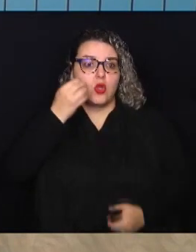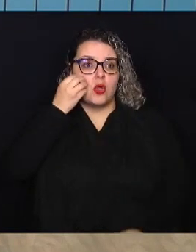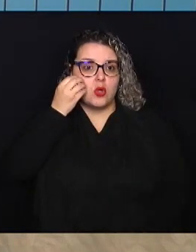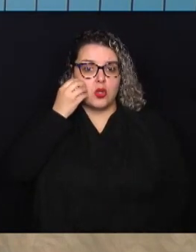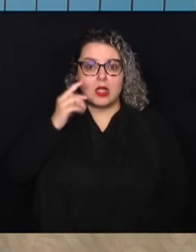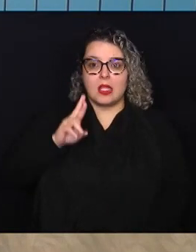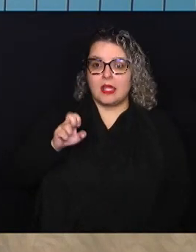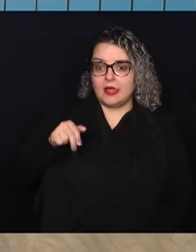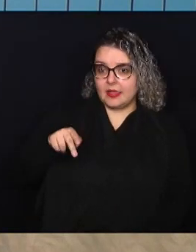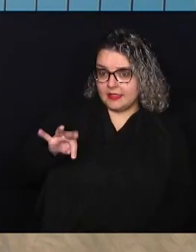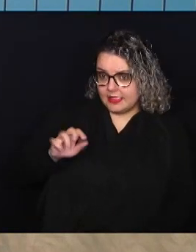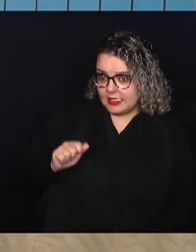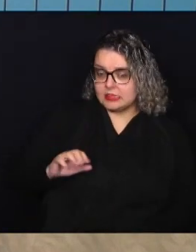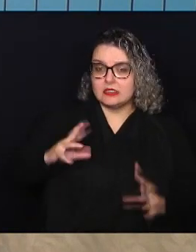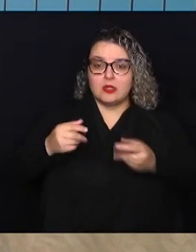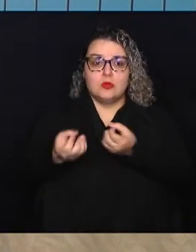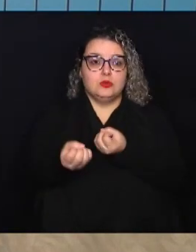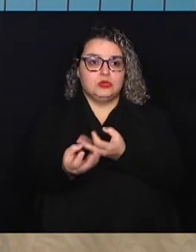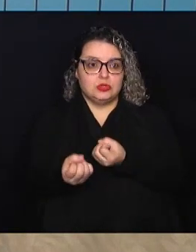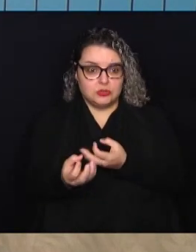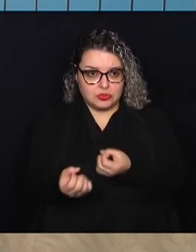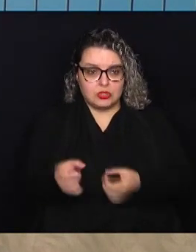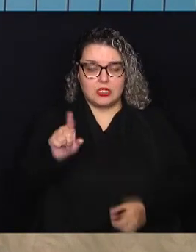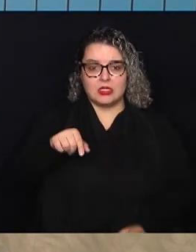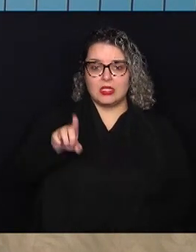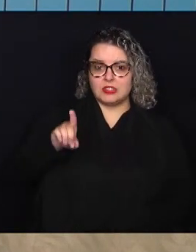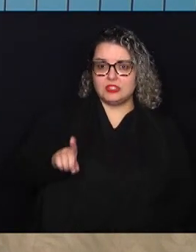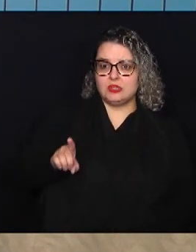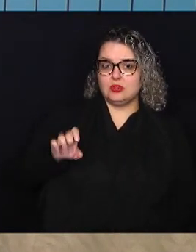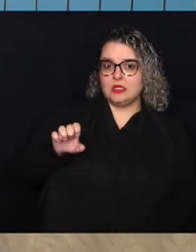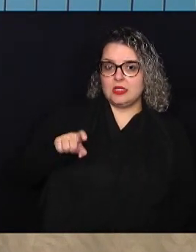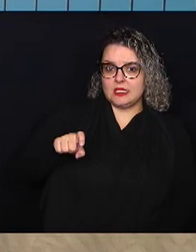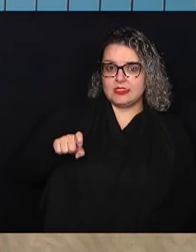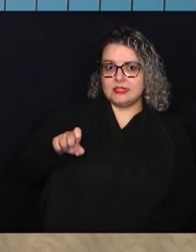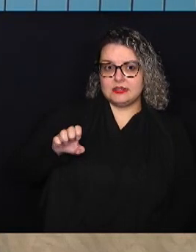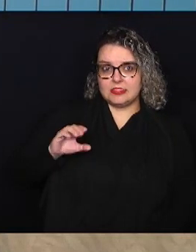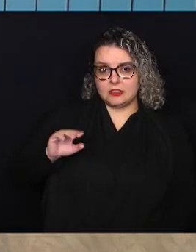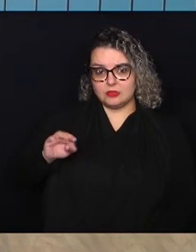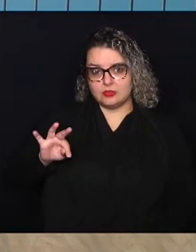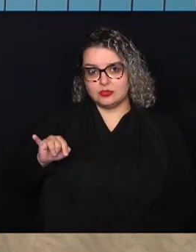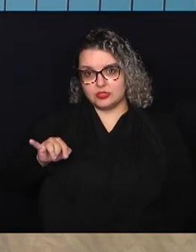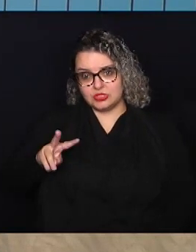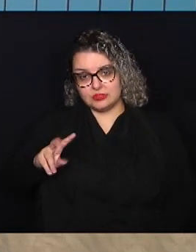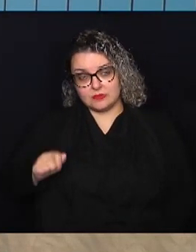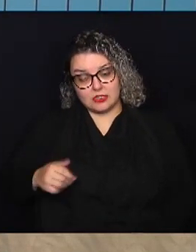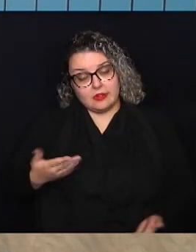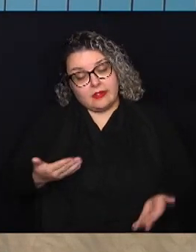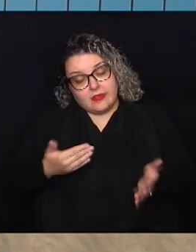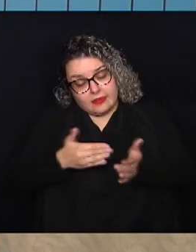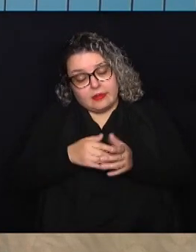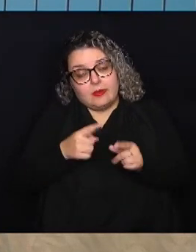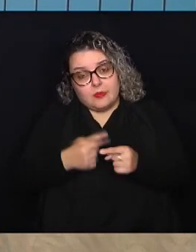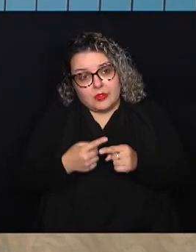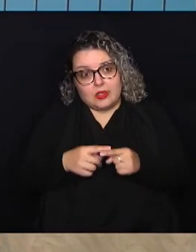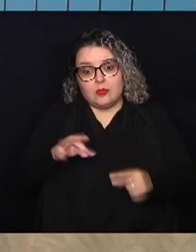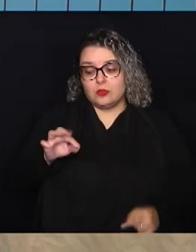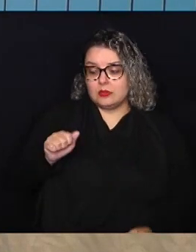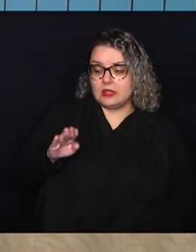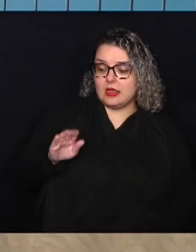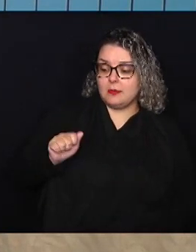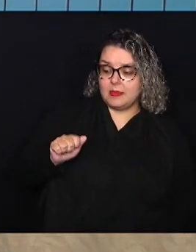Renata também por todas as informações. Ela que é diretora executiva do grupo. Até porque o tabagismo é considerado uma